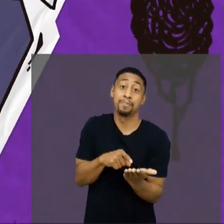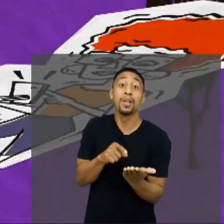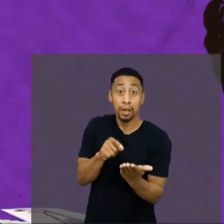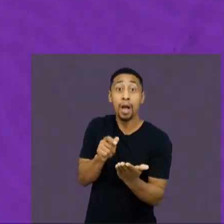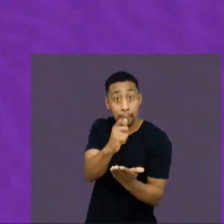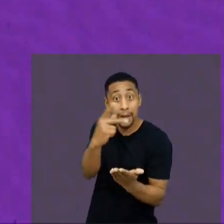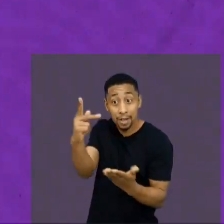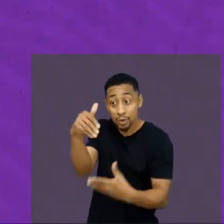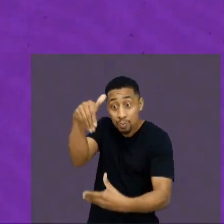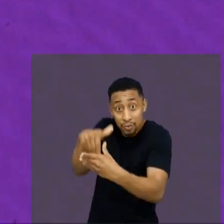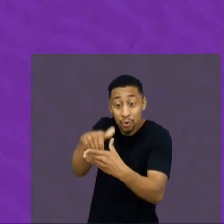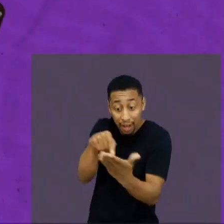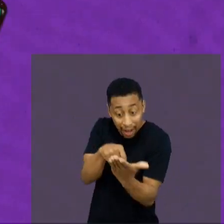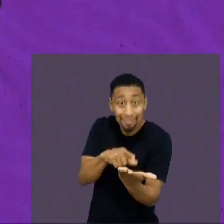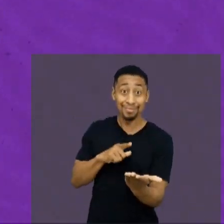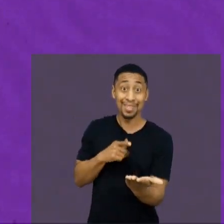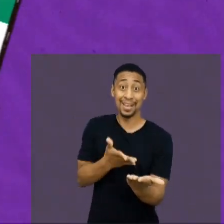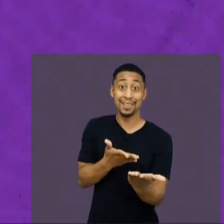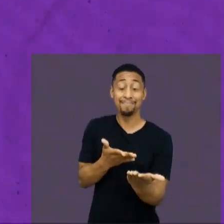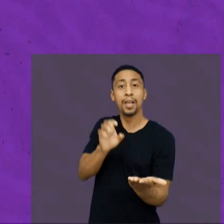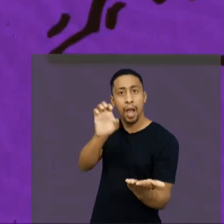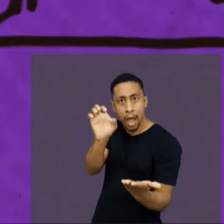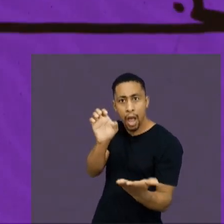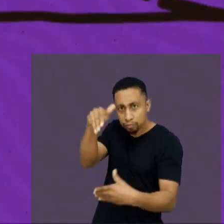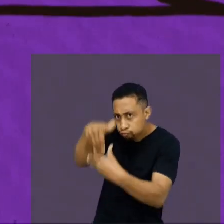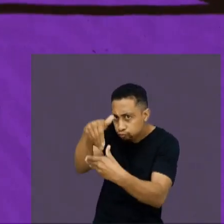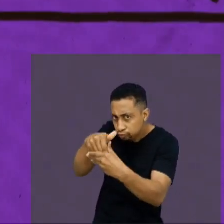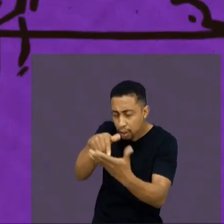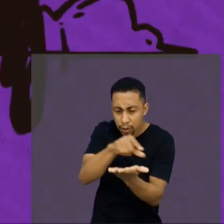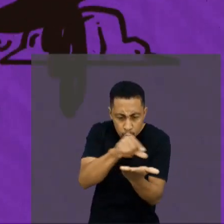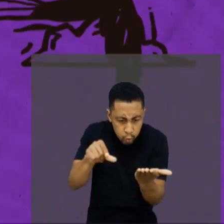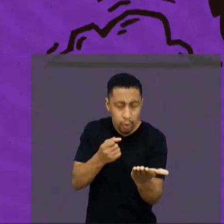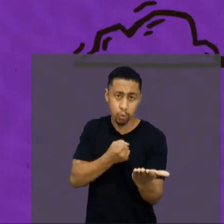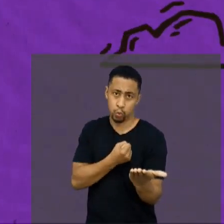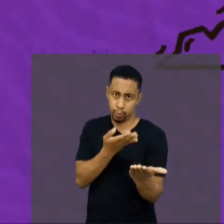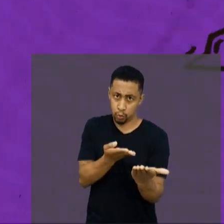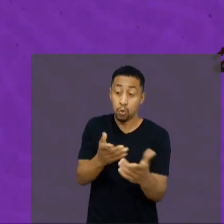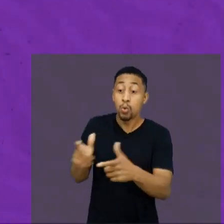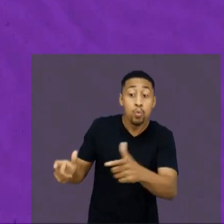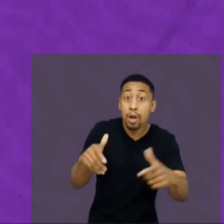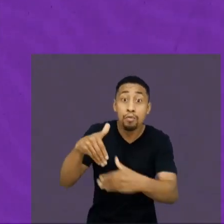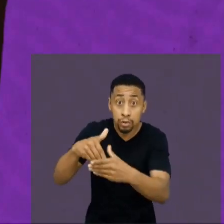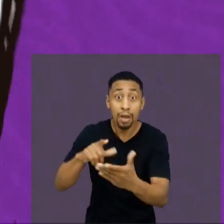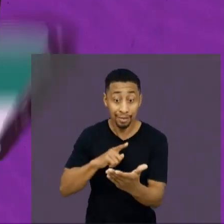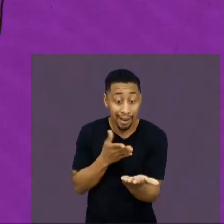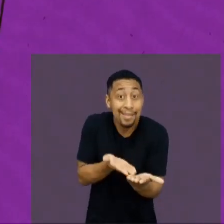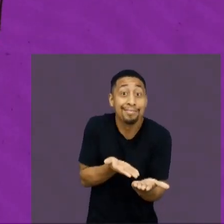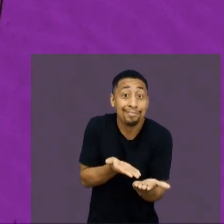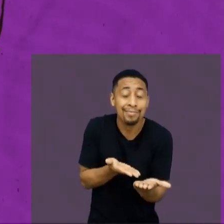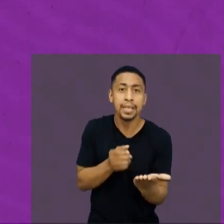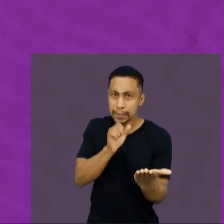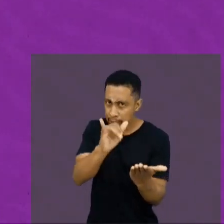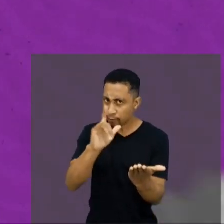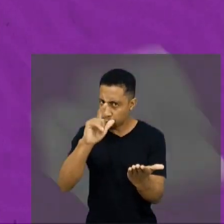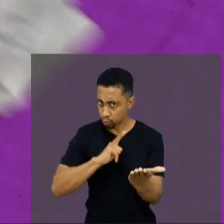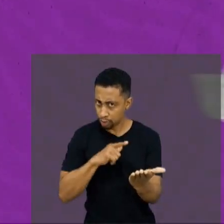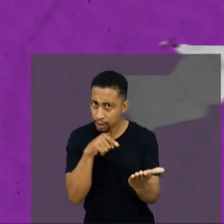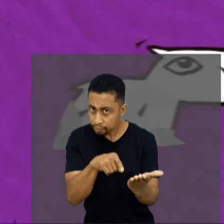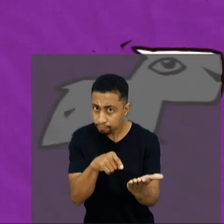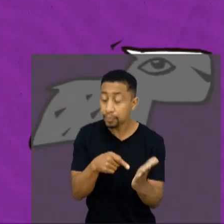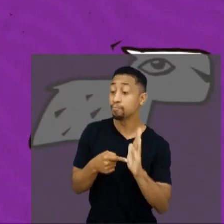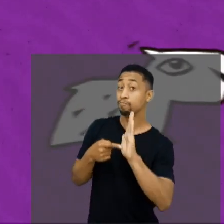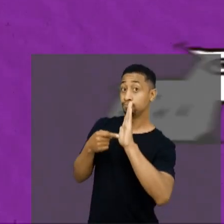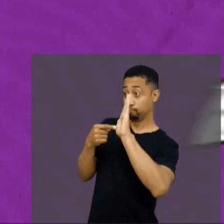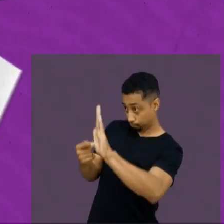título eleitoral. O e-título tem o número do título do eleitor e o local da votação. Se tiver foto, vale